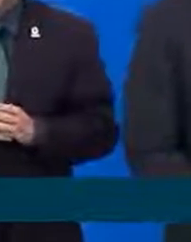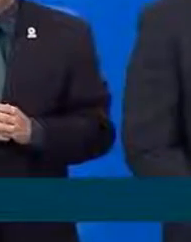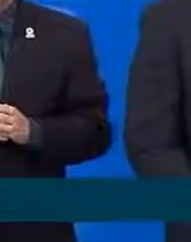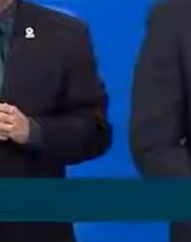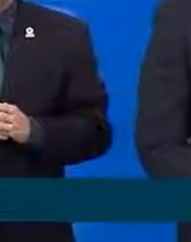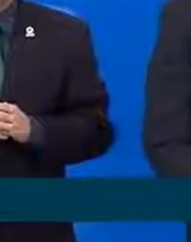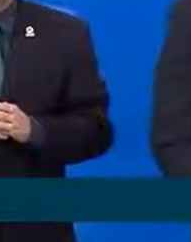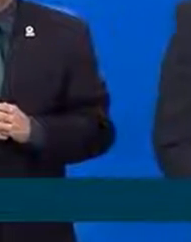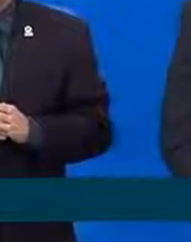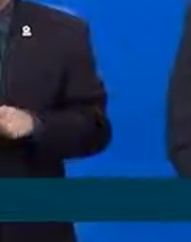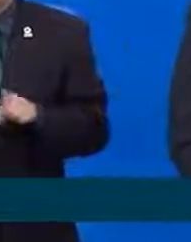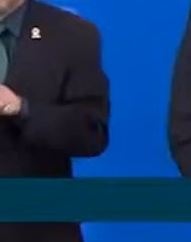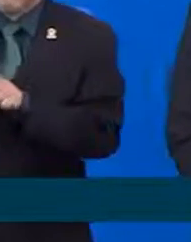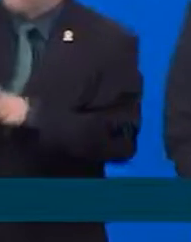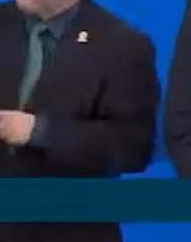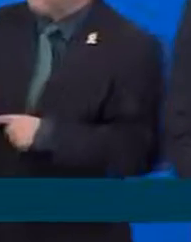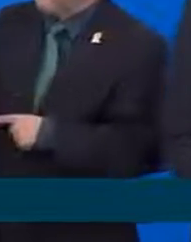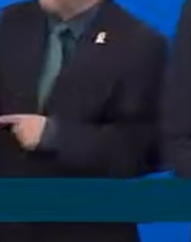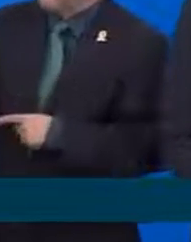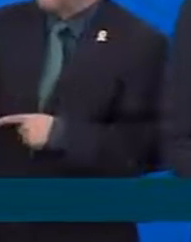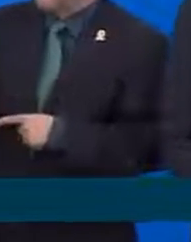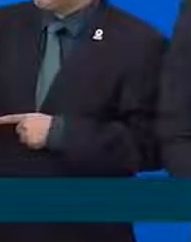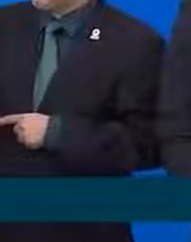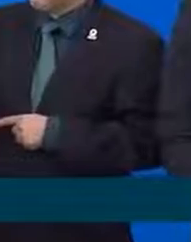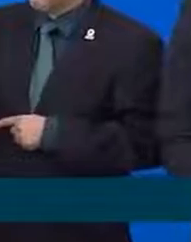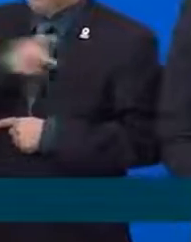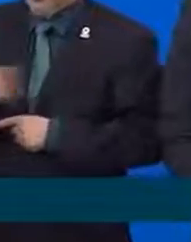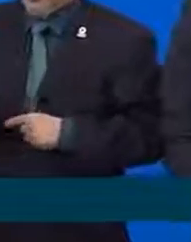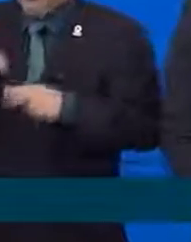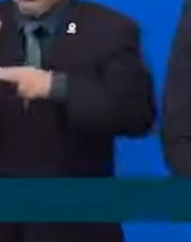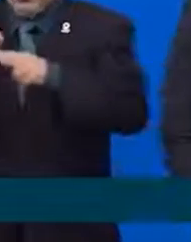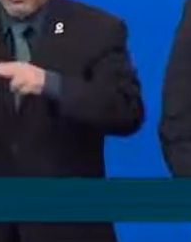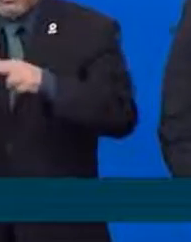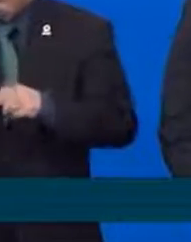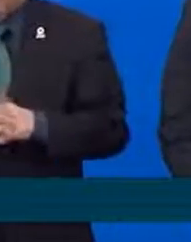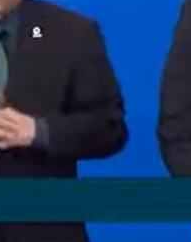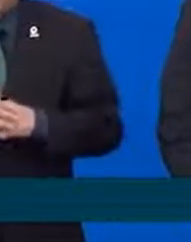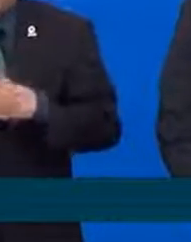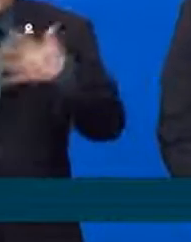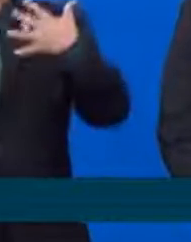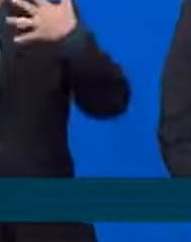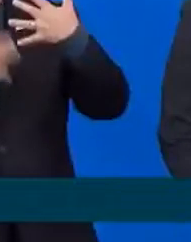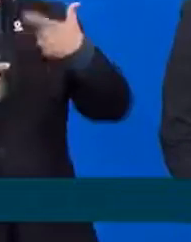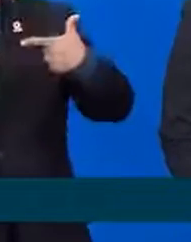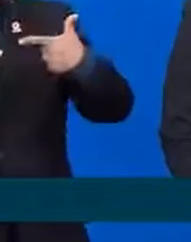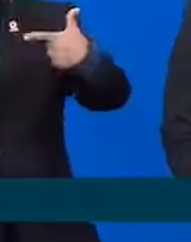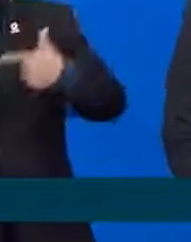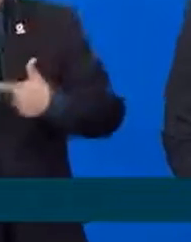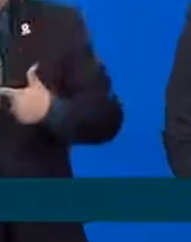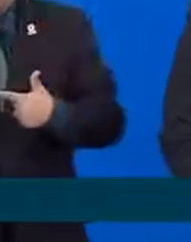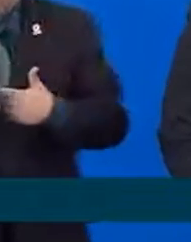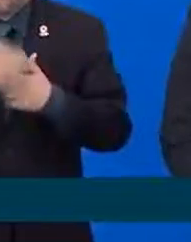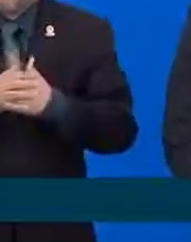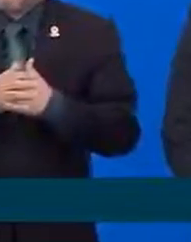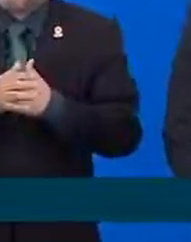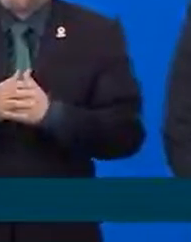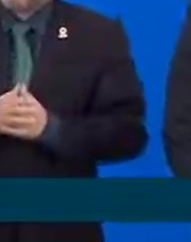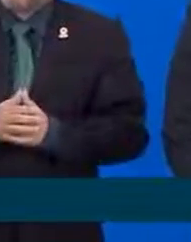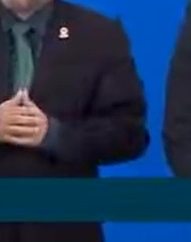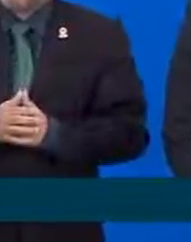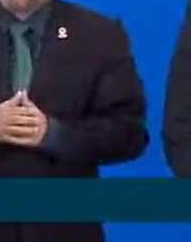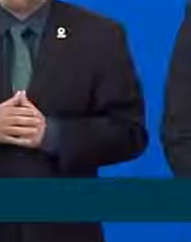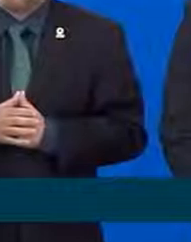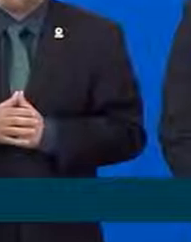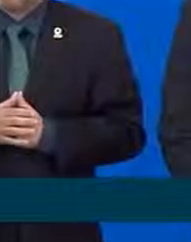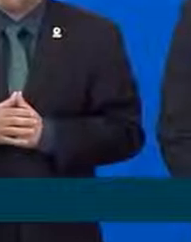Pedro Guimarães, da Caixa Econômica, tem duas medidas importantes e mais algumas subsidiárias, que vai anunciar também.